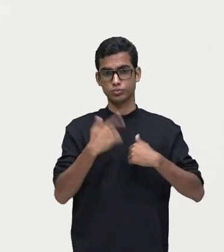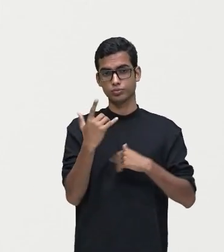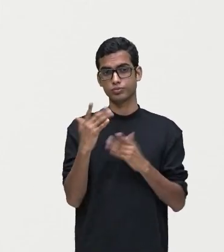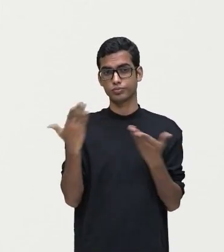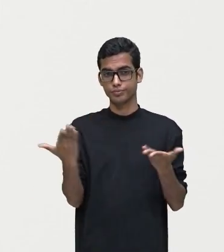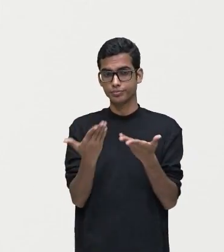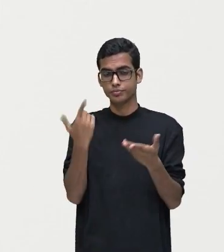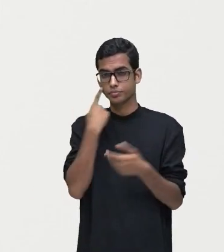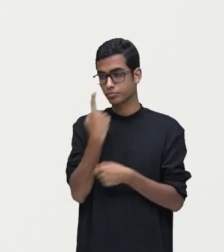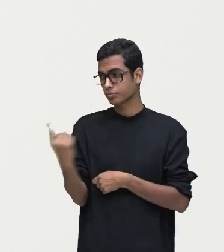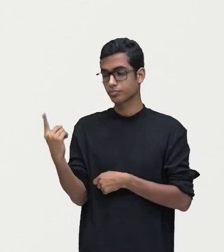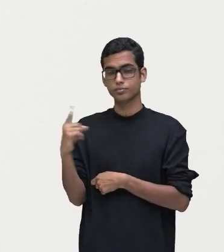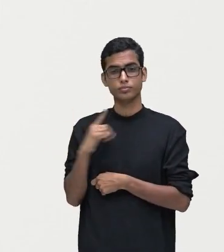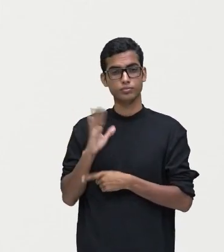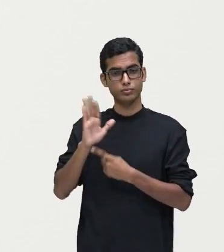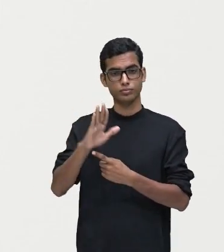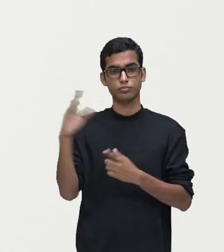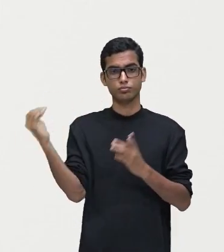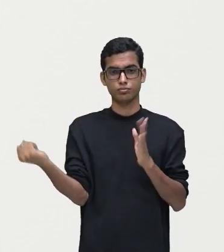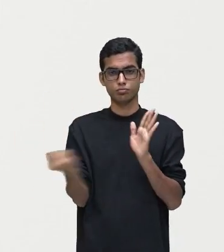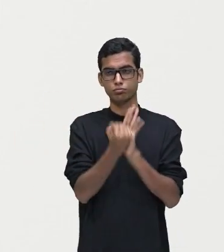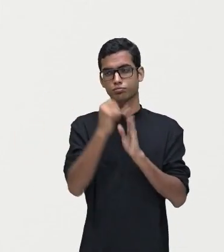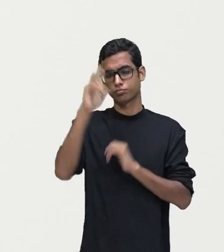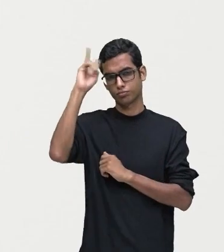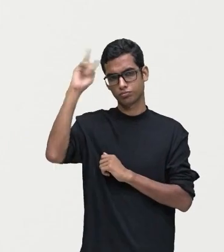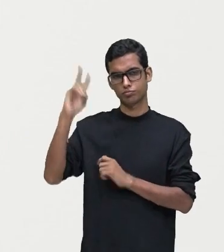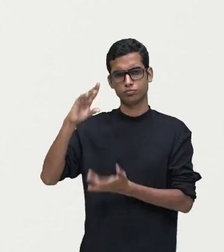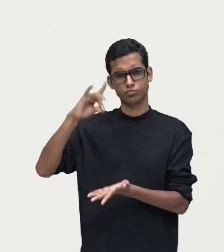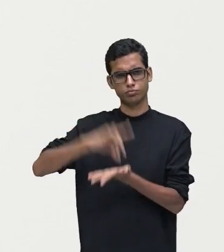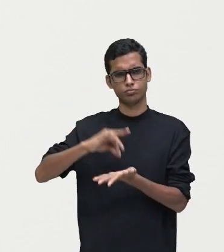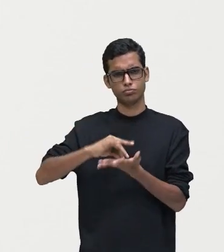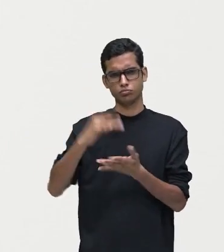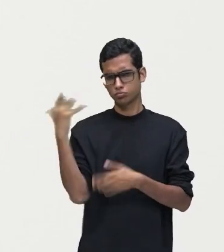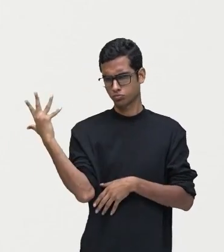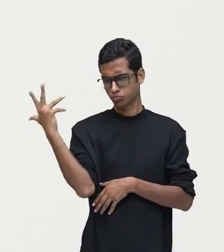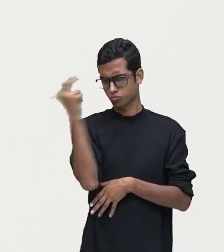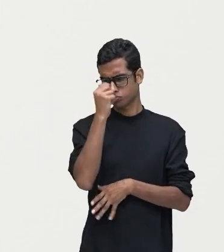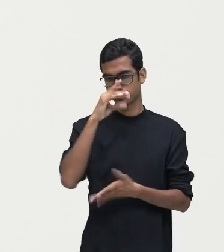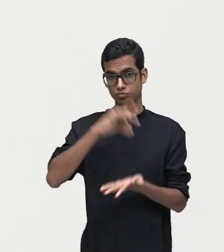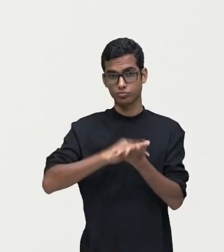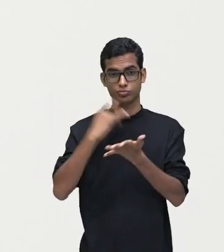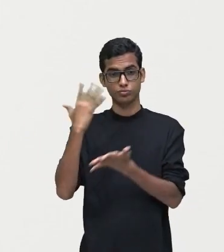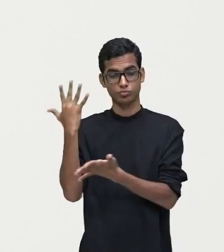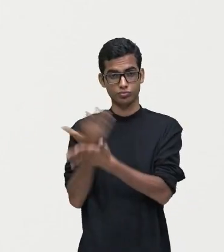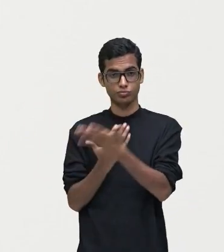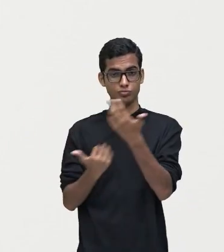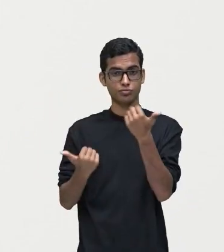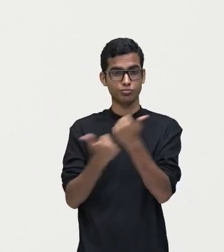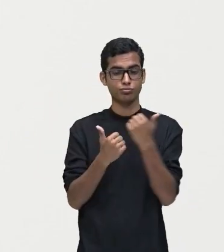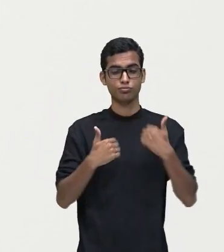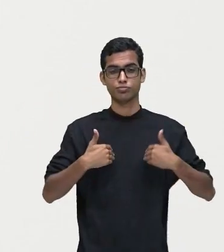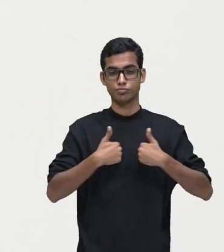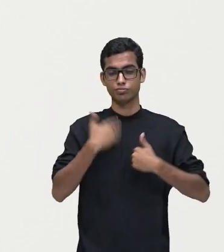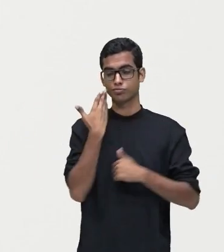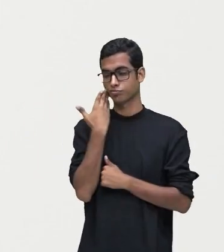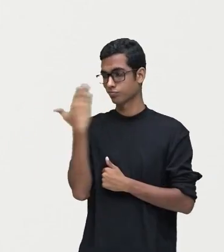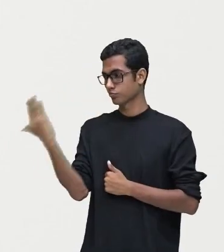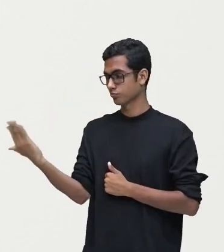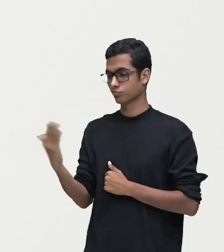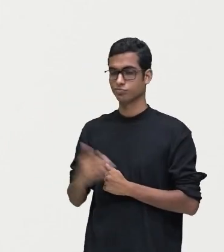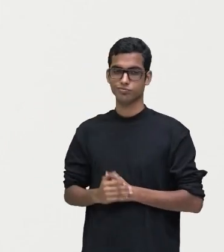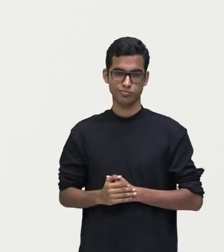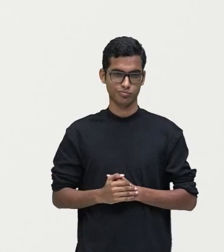para deixar o ato mais histórico e imponente, para ficar mais bonito no quadro, no retrato, olha o que se